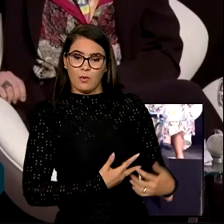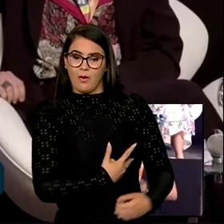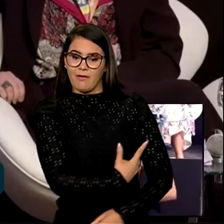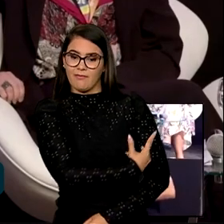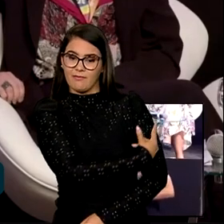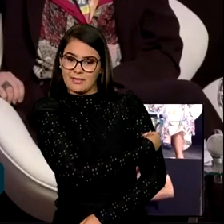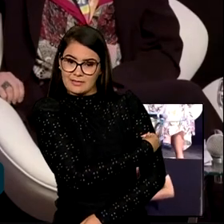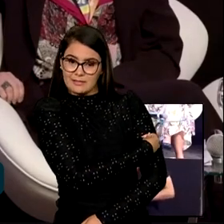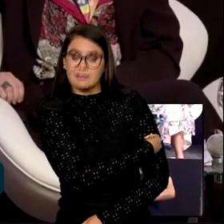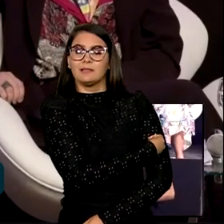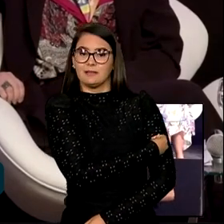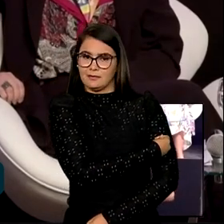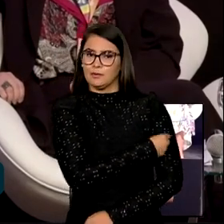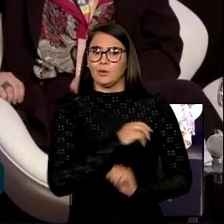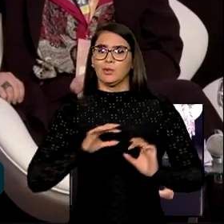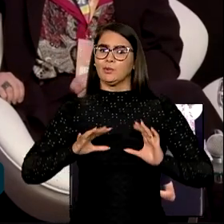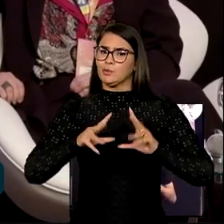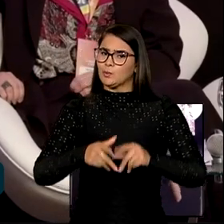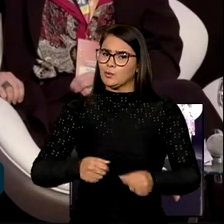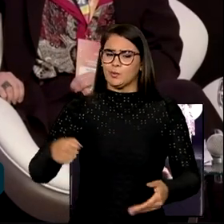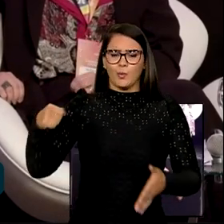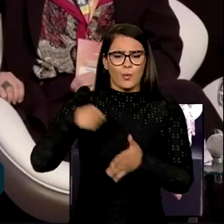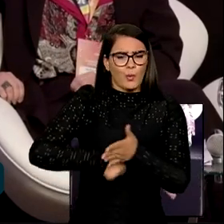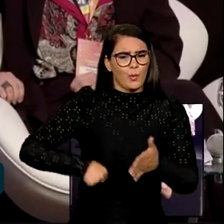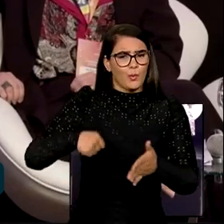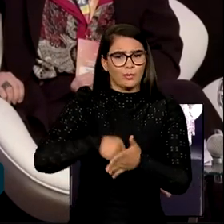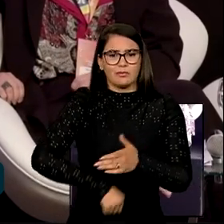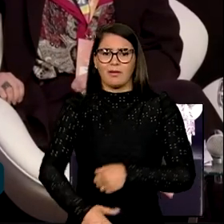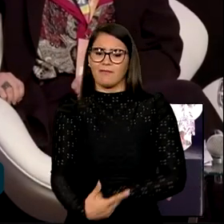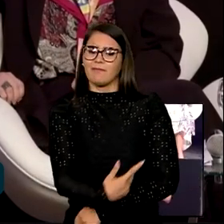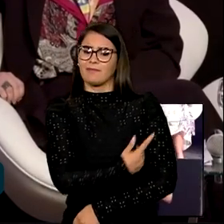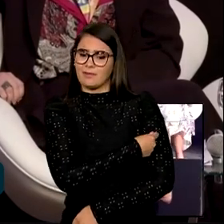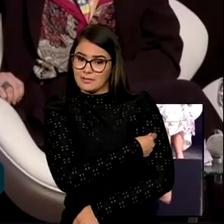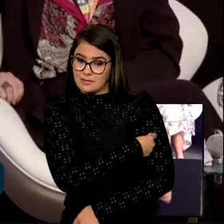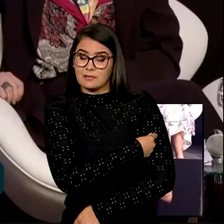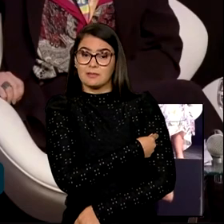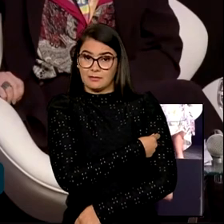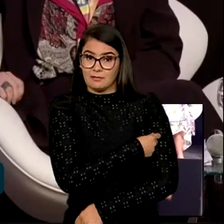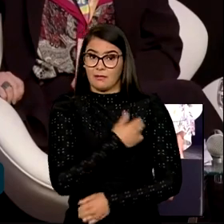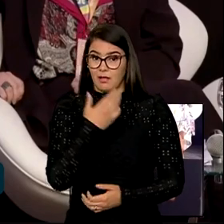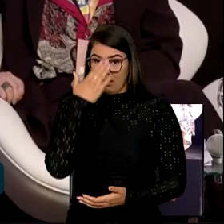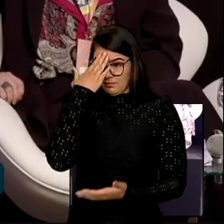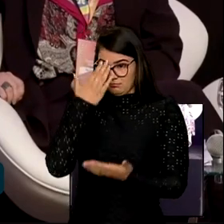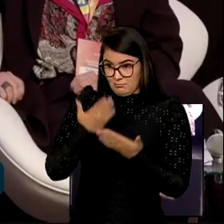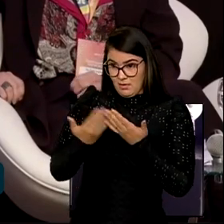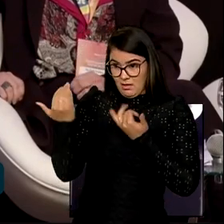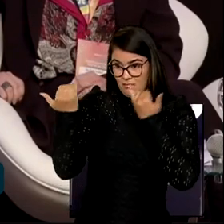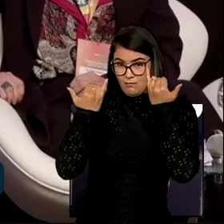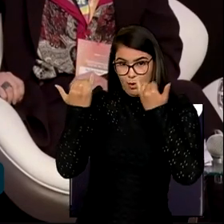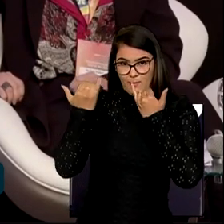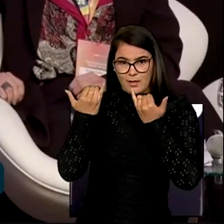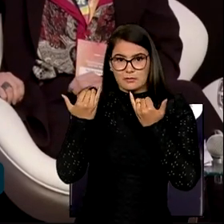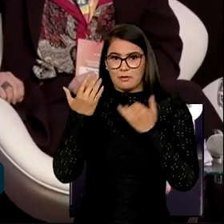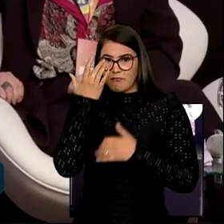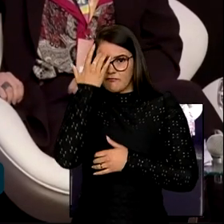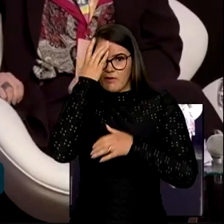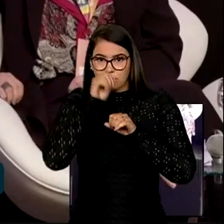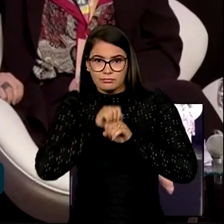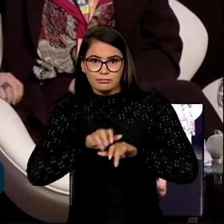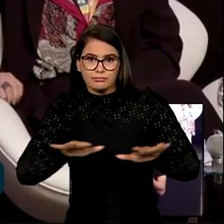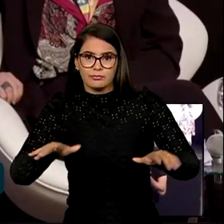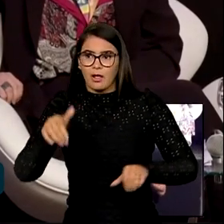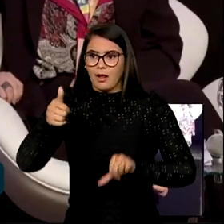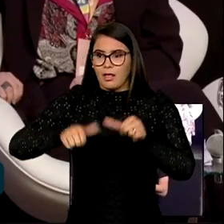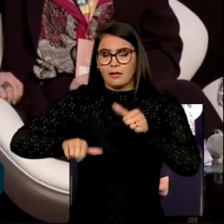vacinação, toda a nossa luta pela vacina. Sem que os dados possam ser acessíveis, trabalhados e